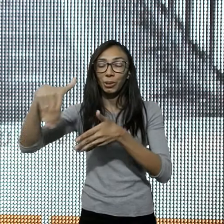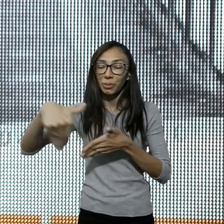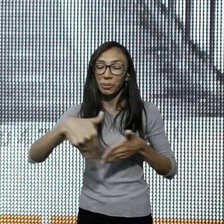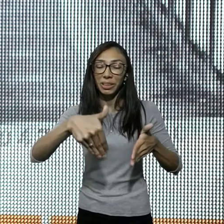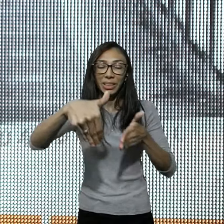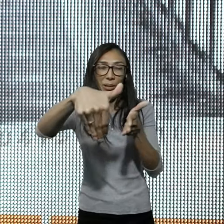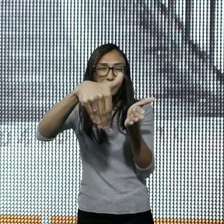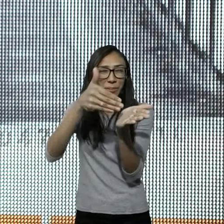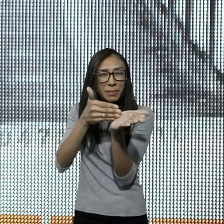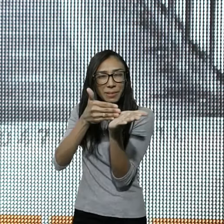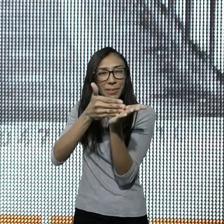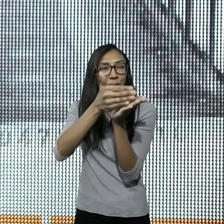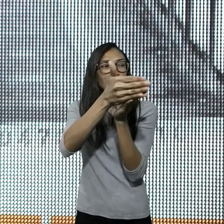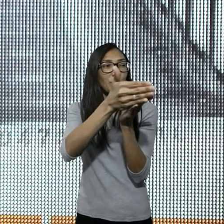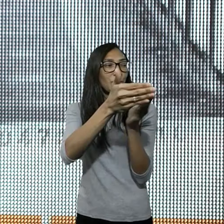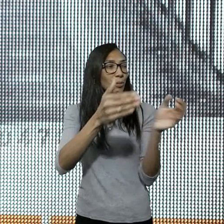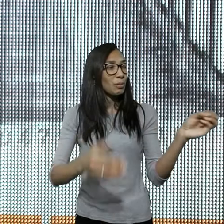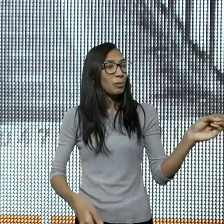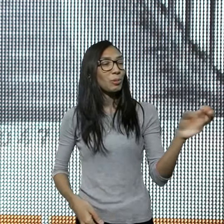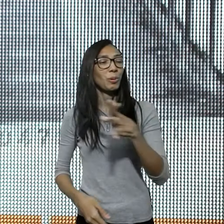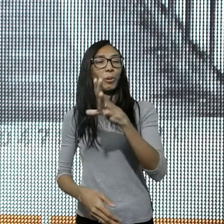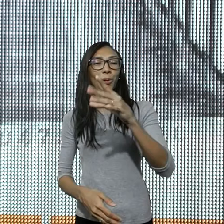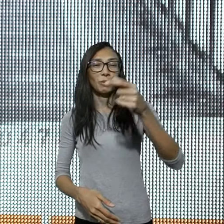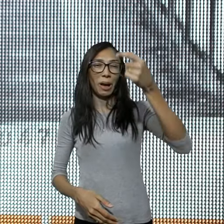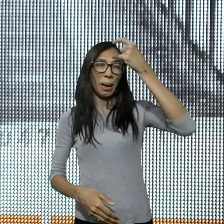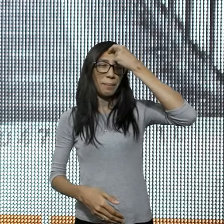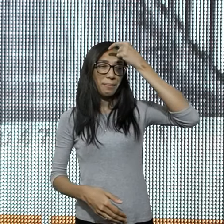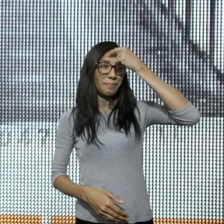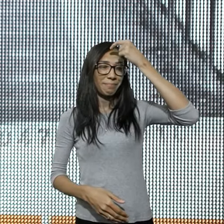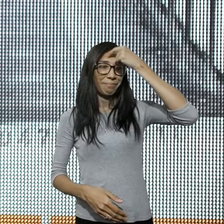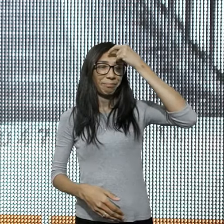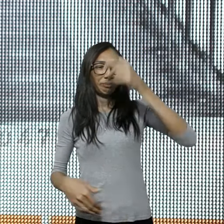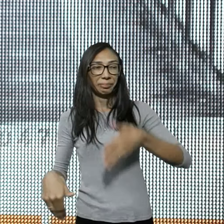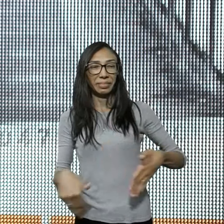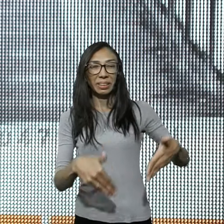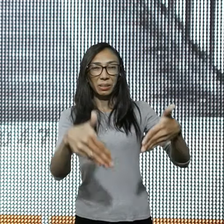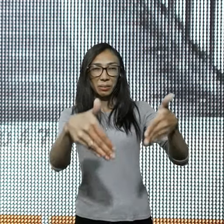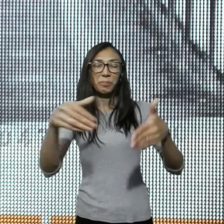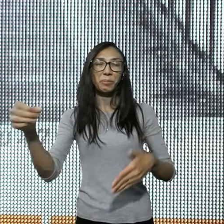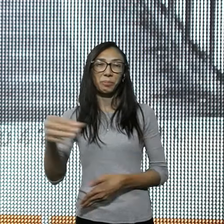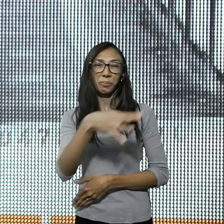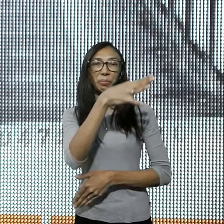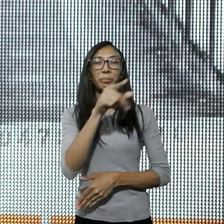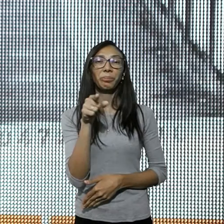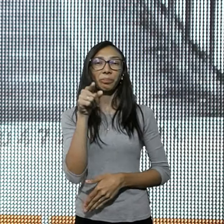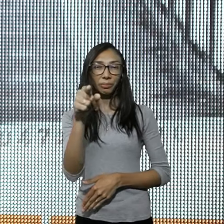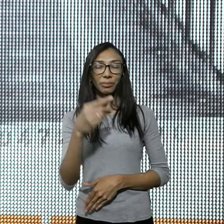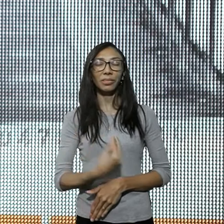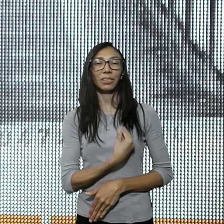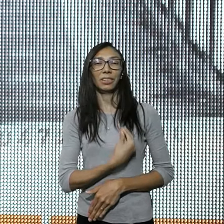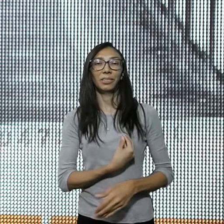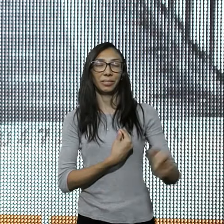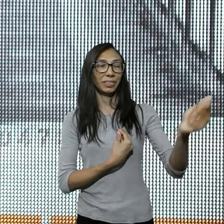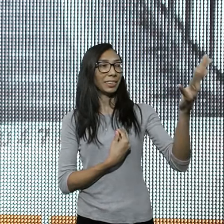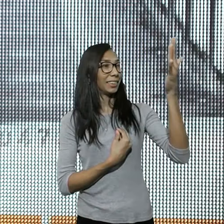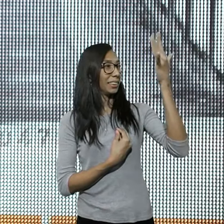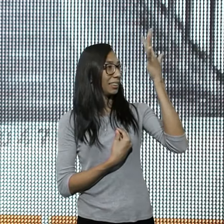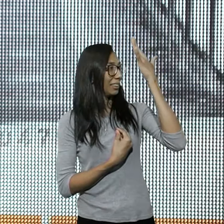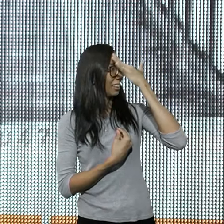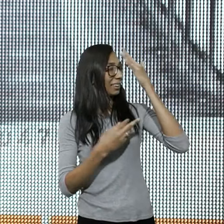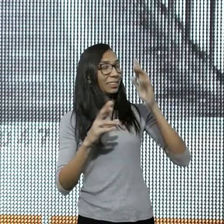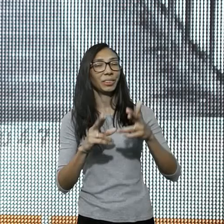muda, ele faz, uma metanoia, e você muda, então, de caminho, você passa, a ter uma revelação, diferente,